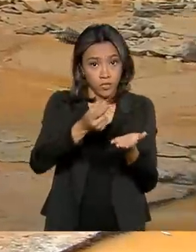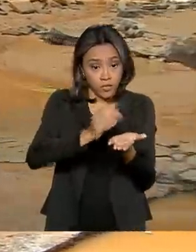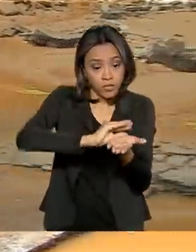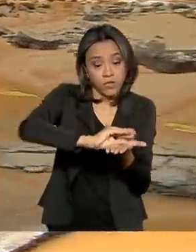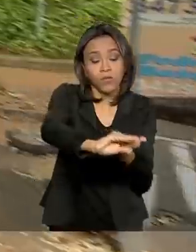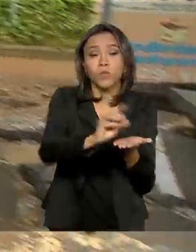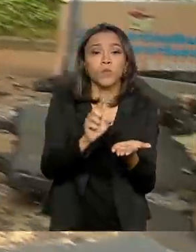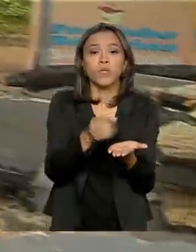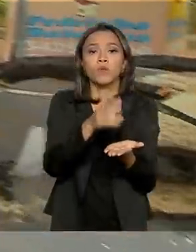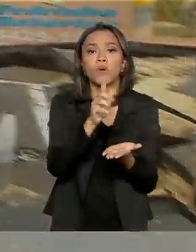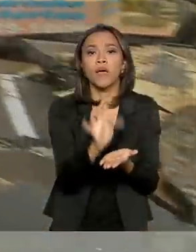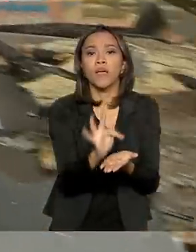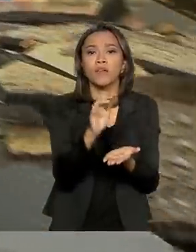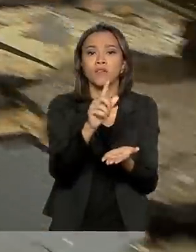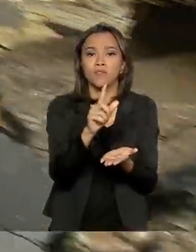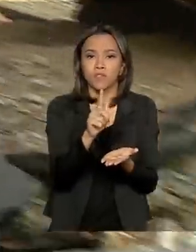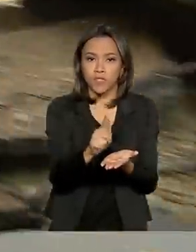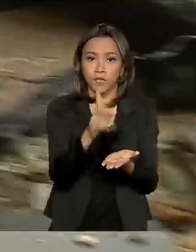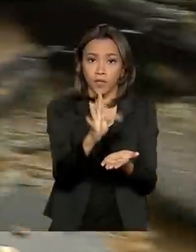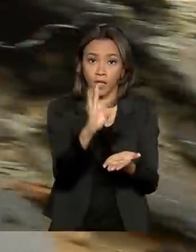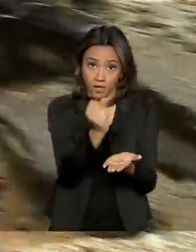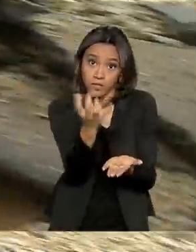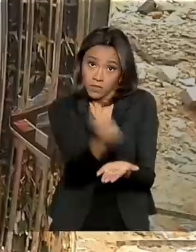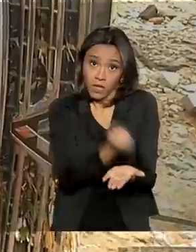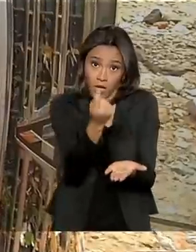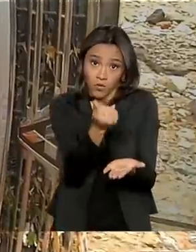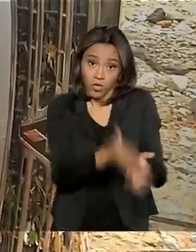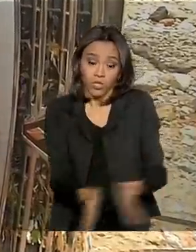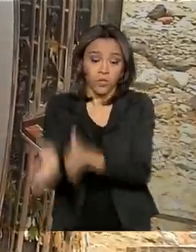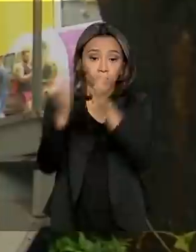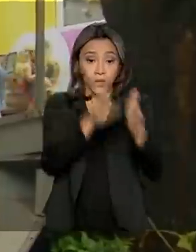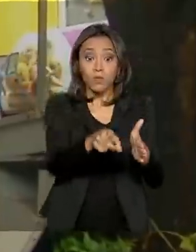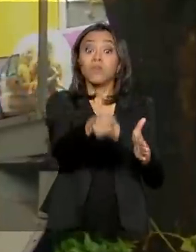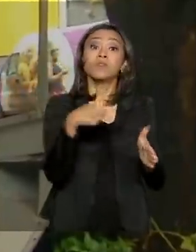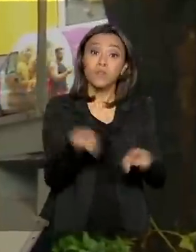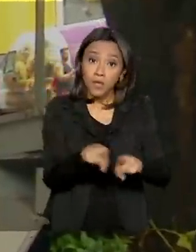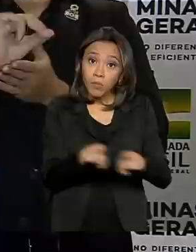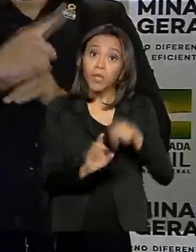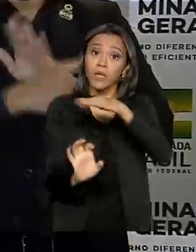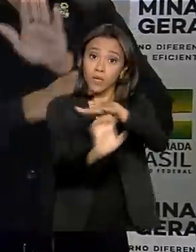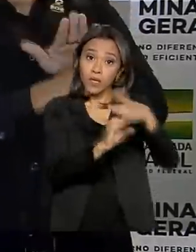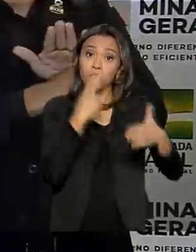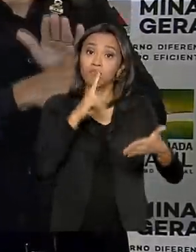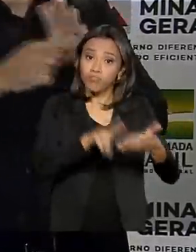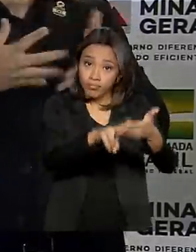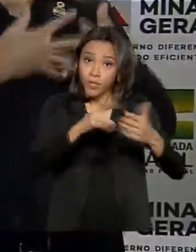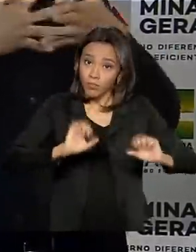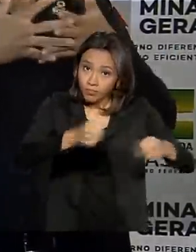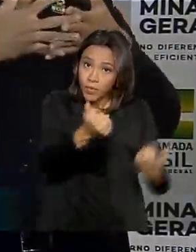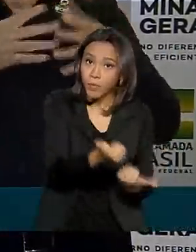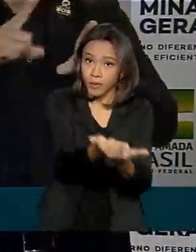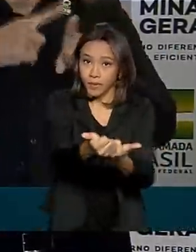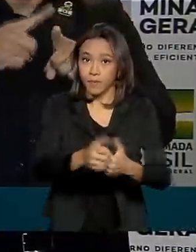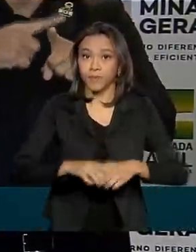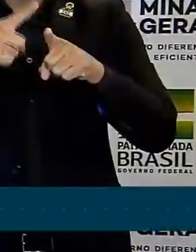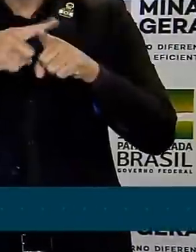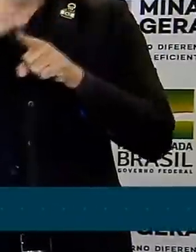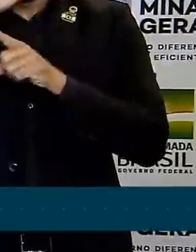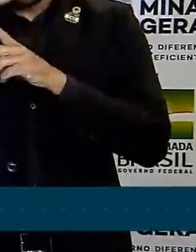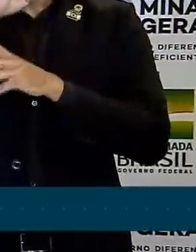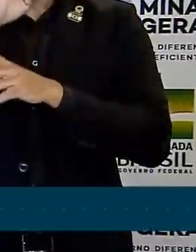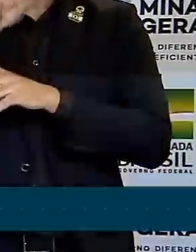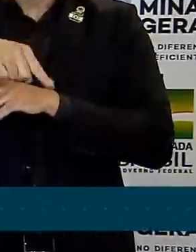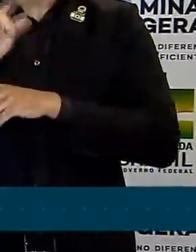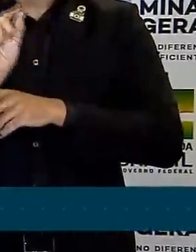trabalhadores das regiões afetadas. Até os correios estão na força-tarefa. Um dos grandes problemas no momento como